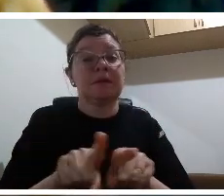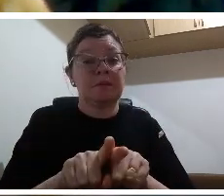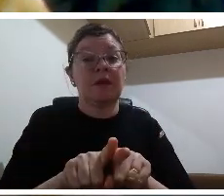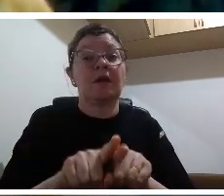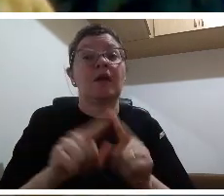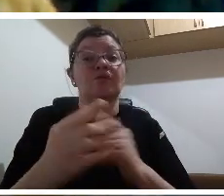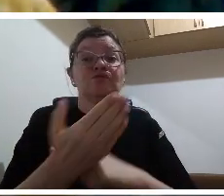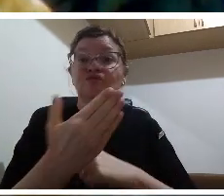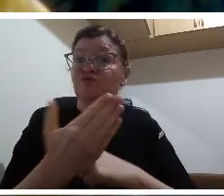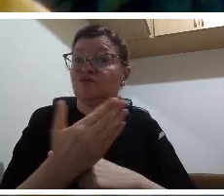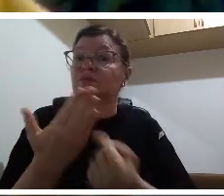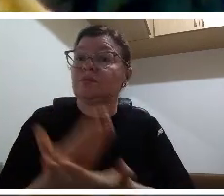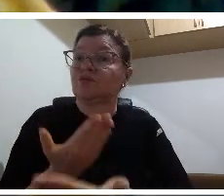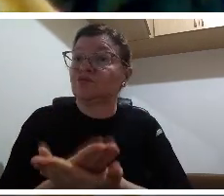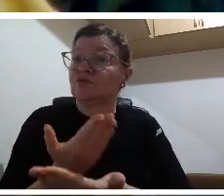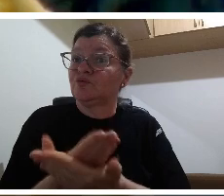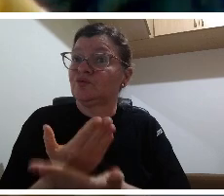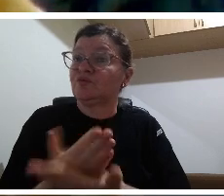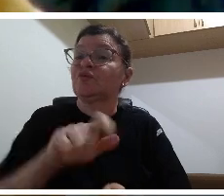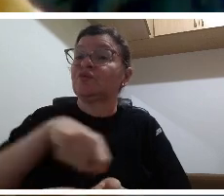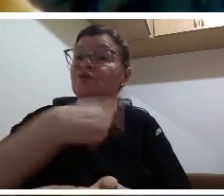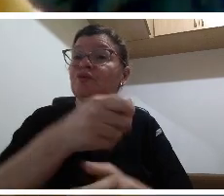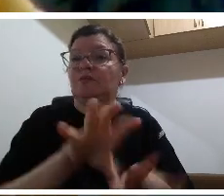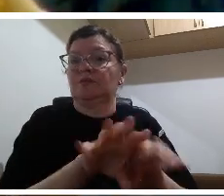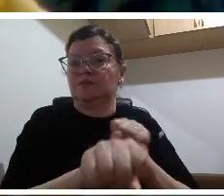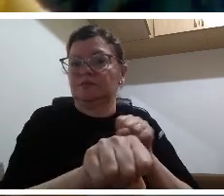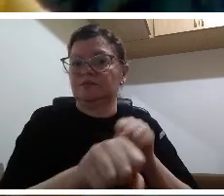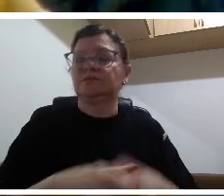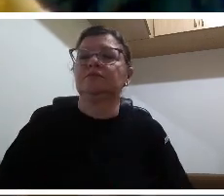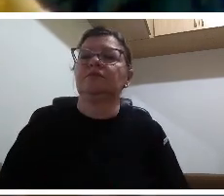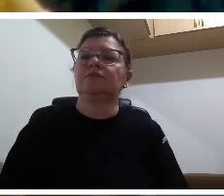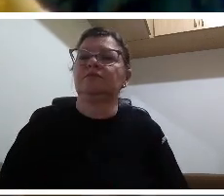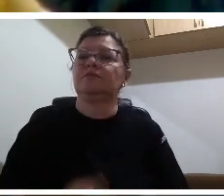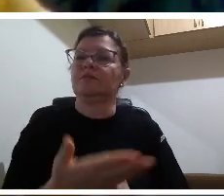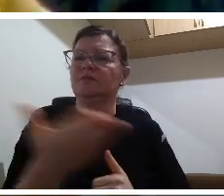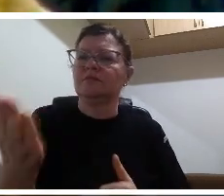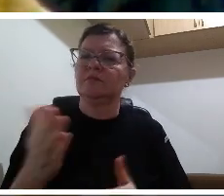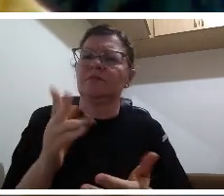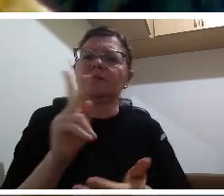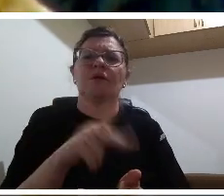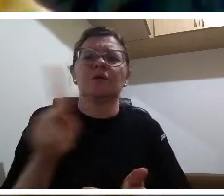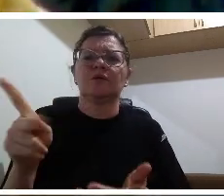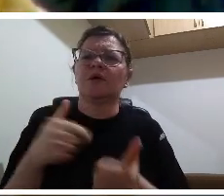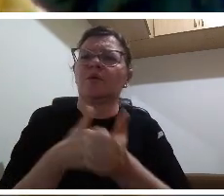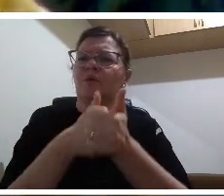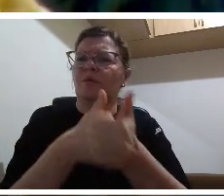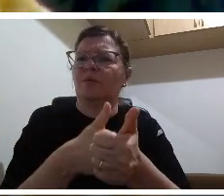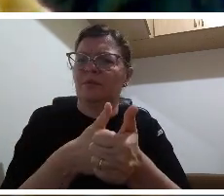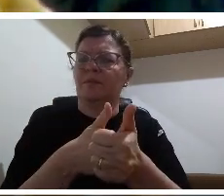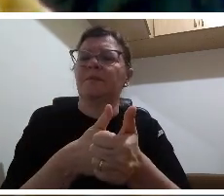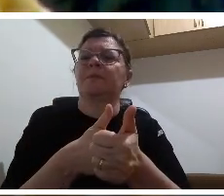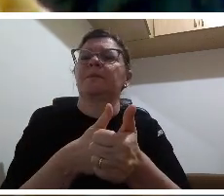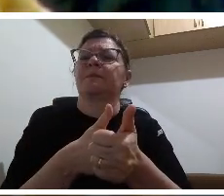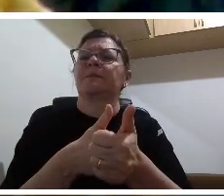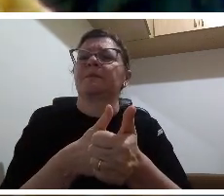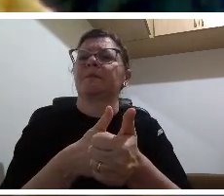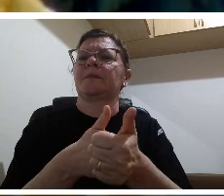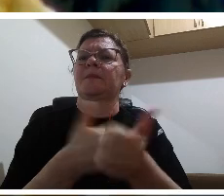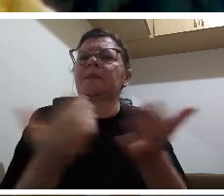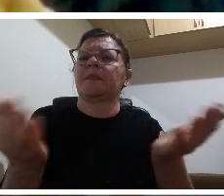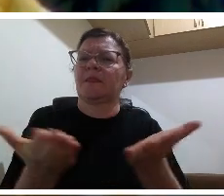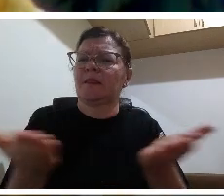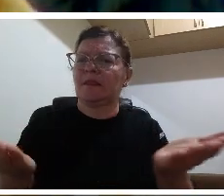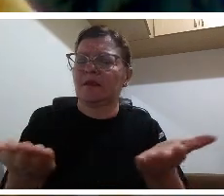que vocês façam já preenchem o link de descrição e já façam o formulário